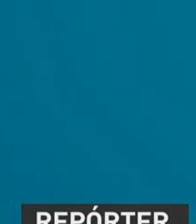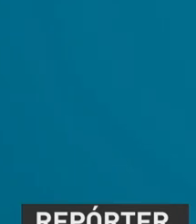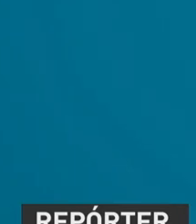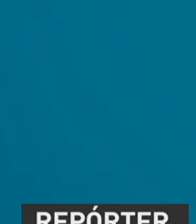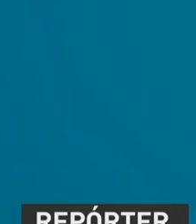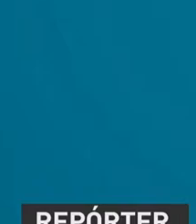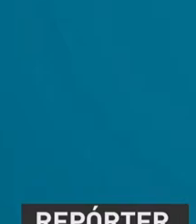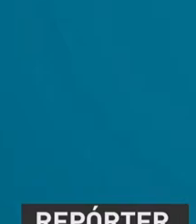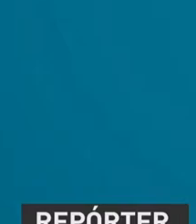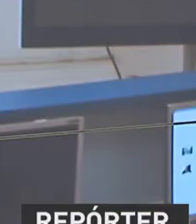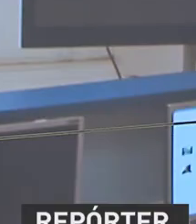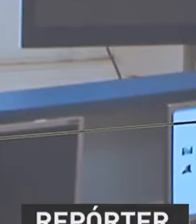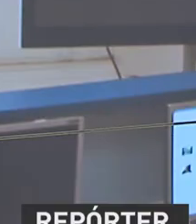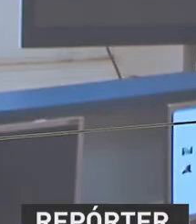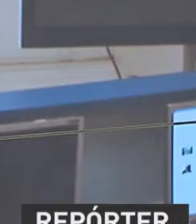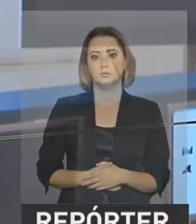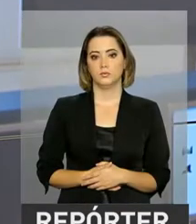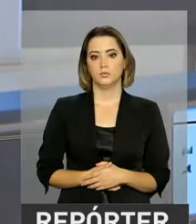e saiba mais.